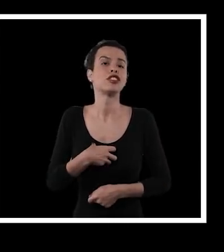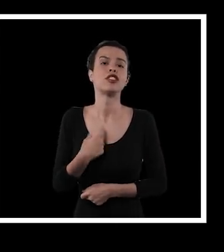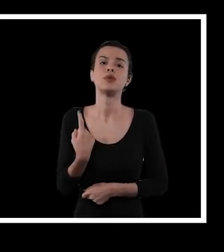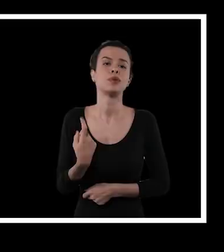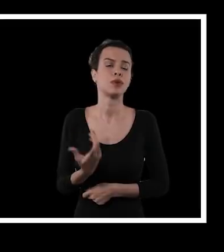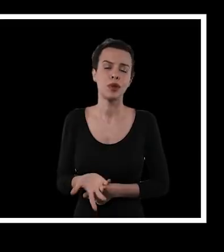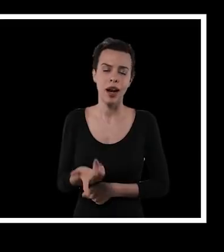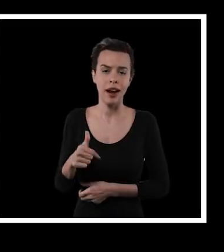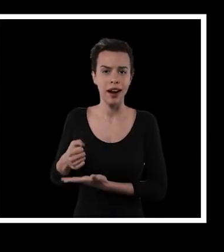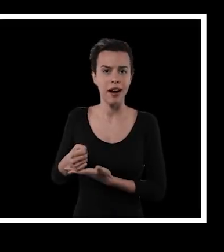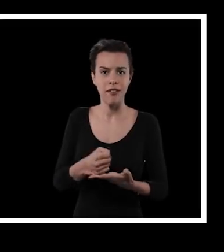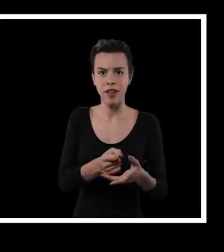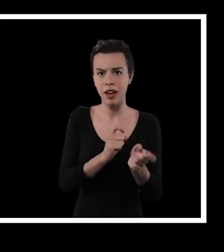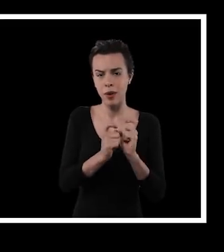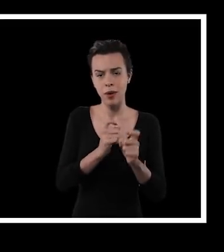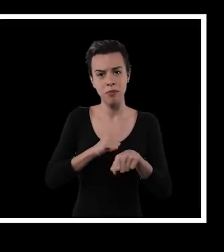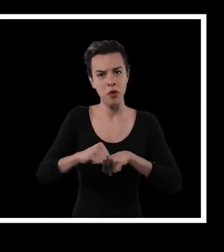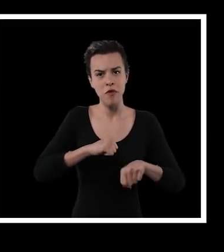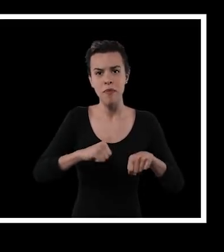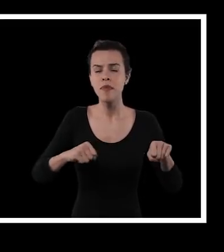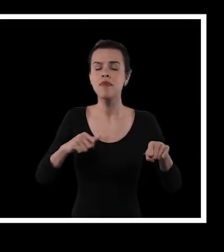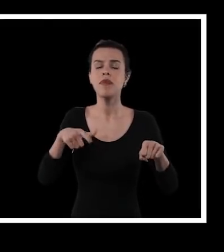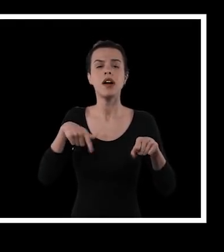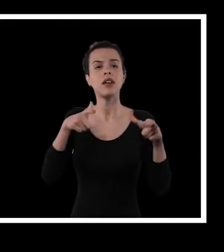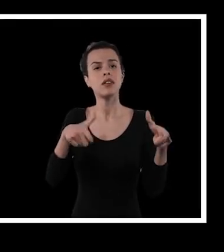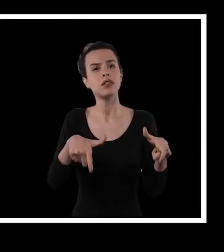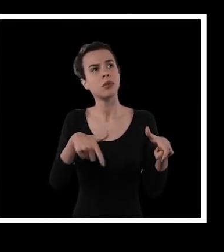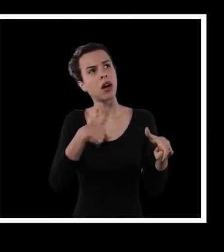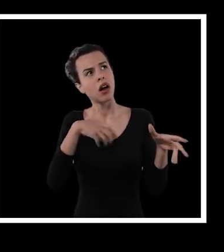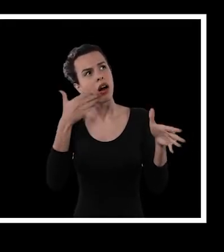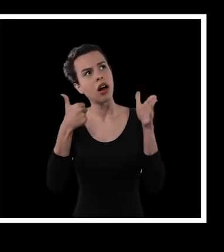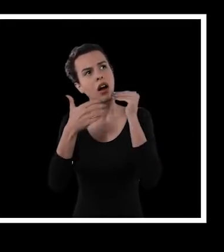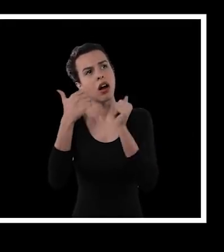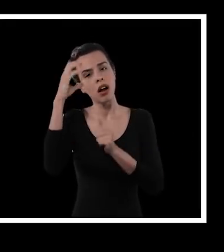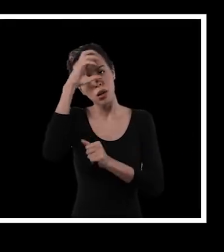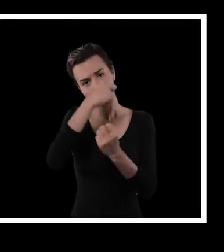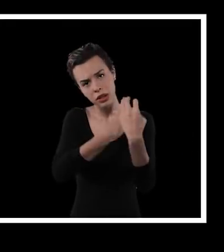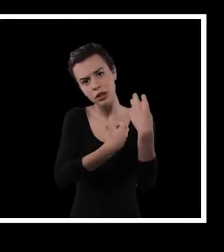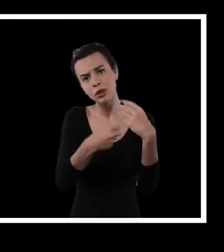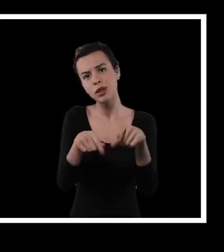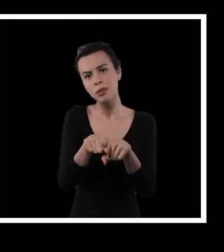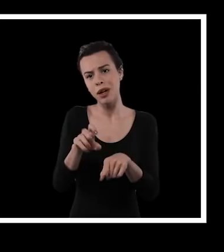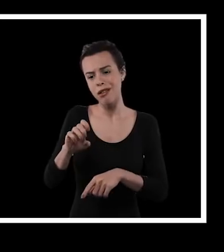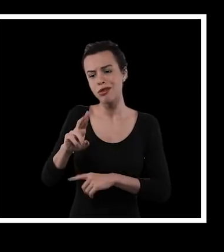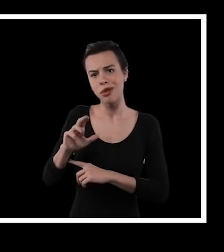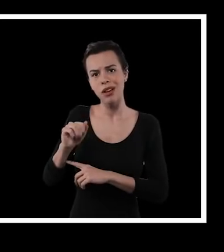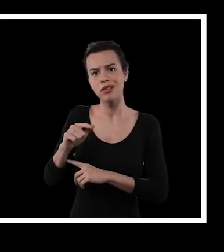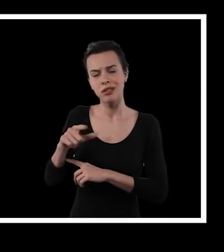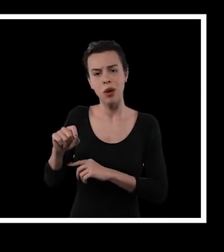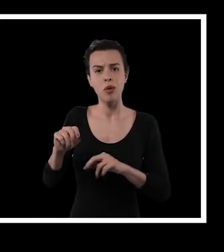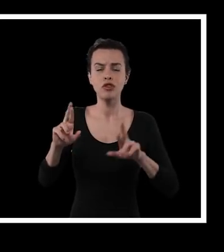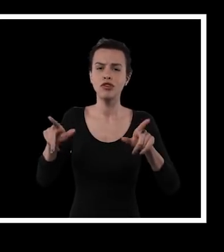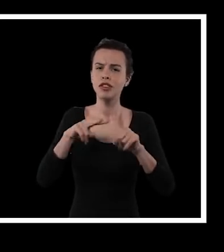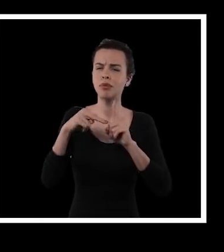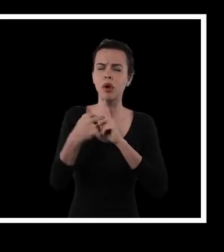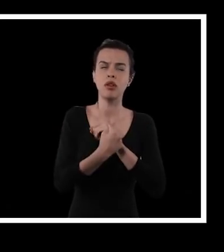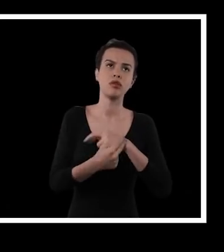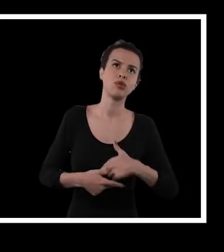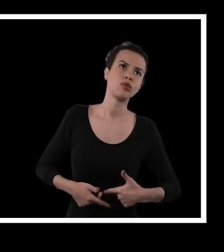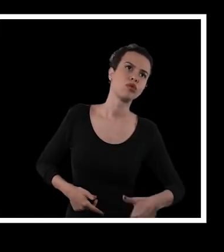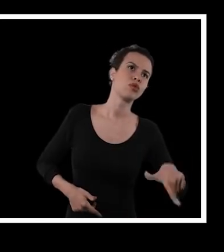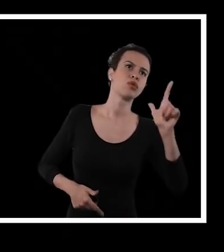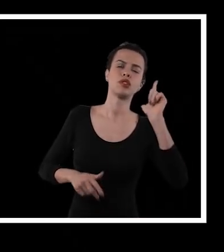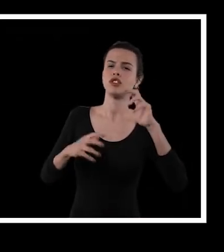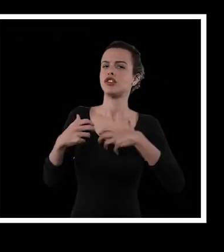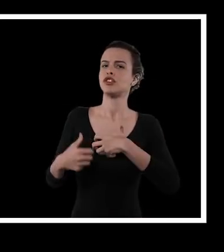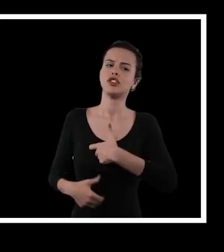mesmo tempo. Então, a única possibilidade que tinha era levar a gente para reunião juntos. E naquele espaço, eu também fui educada, mas com